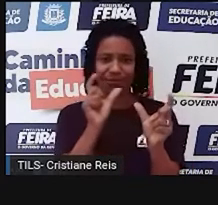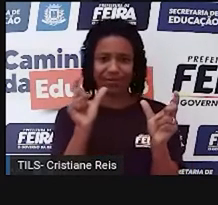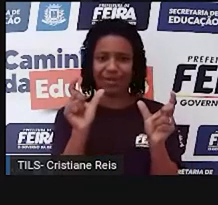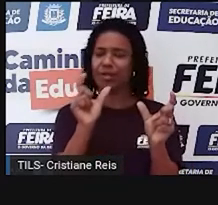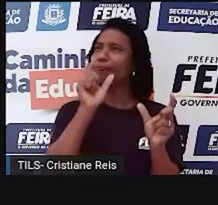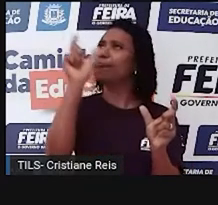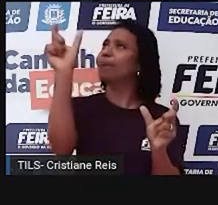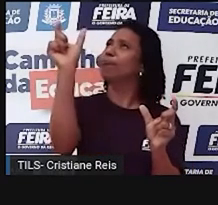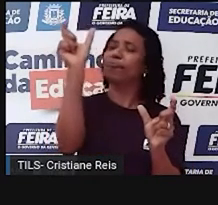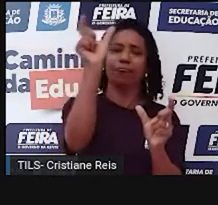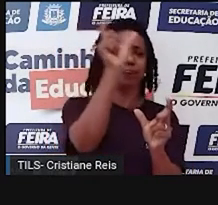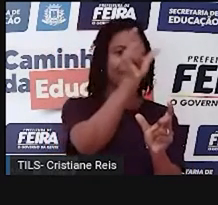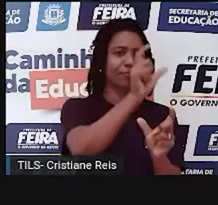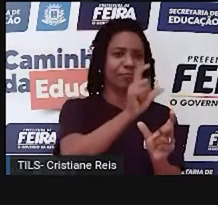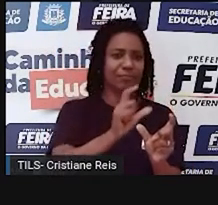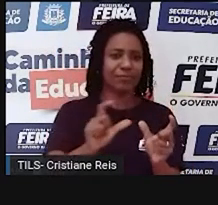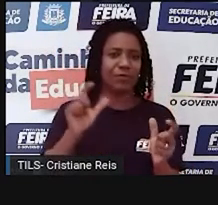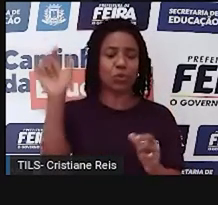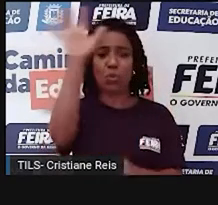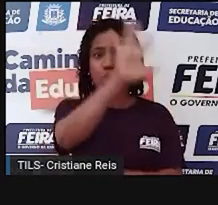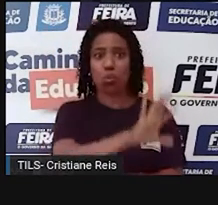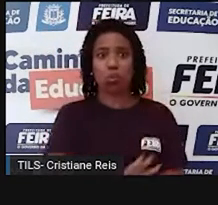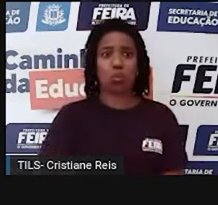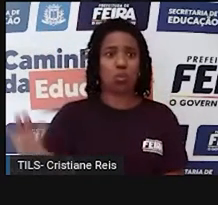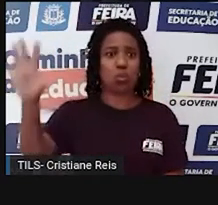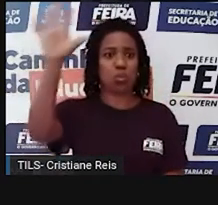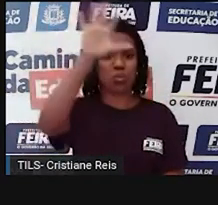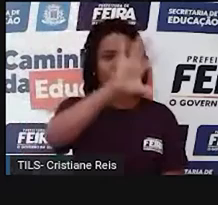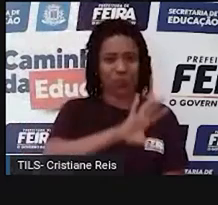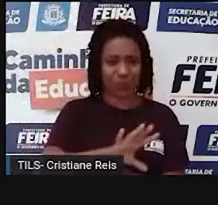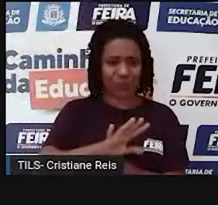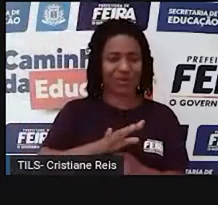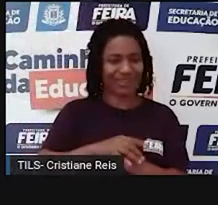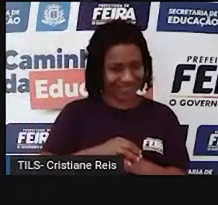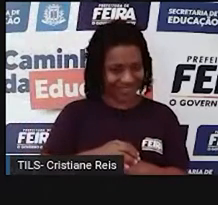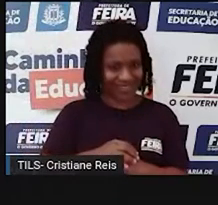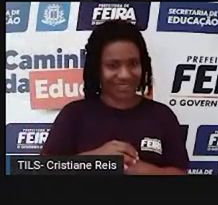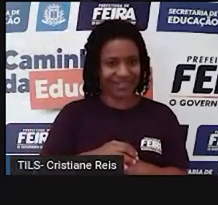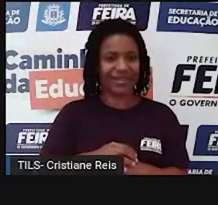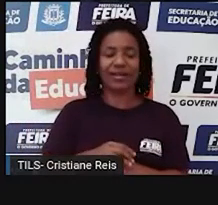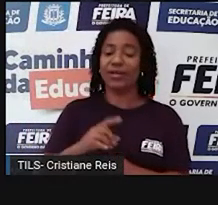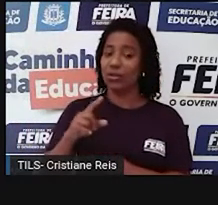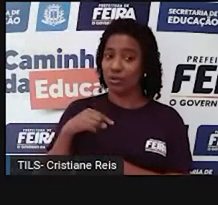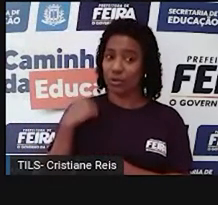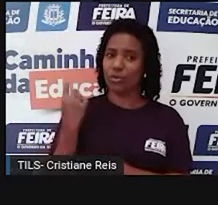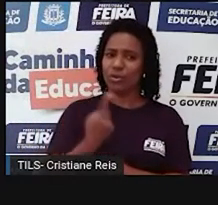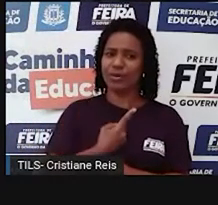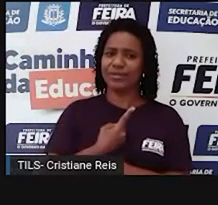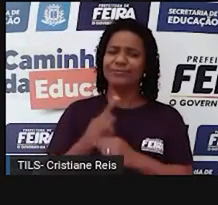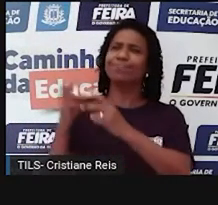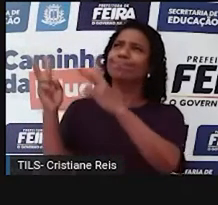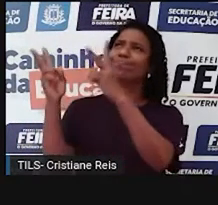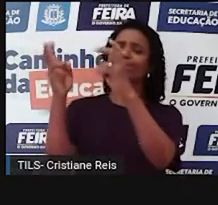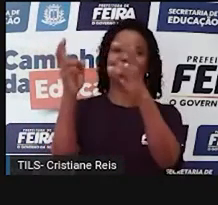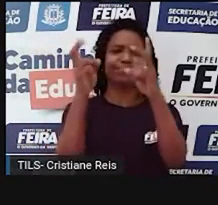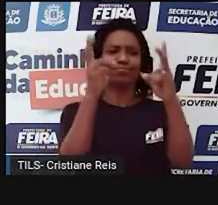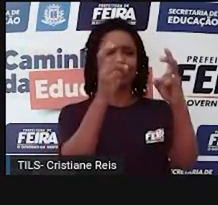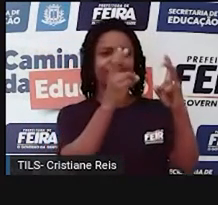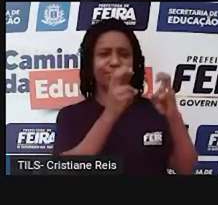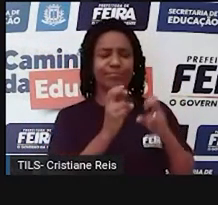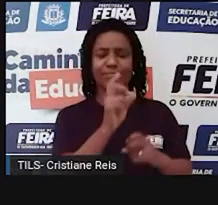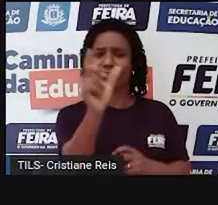redor. Porque é assim, não sei se vocês já perceberam, que nós convivemos com palavras do inglês